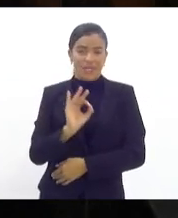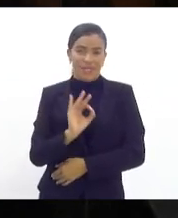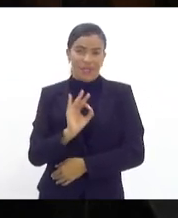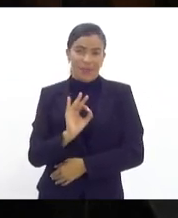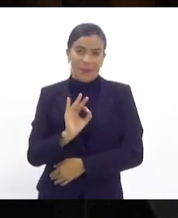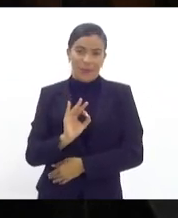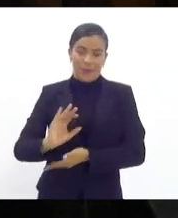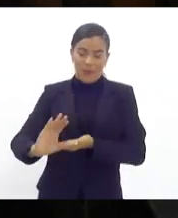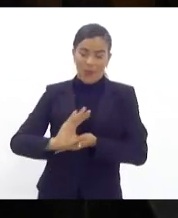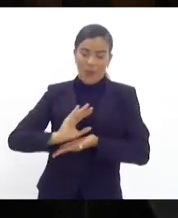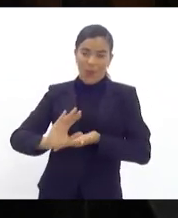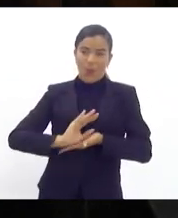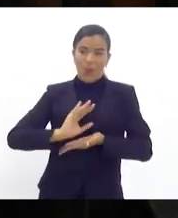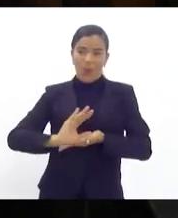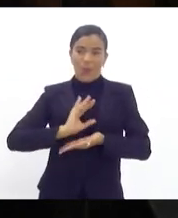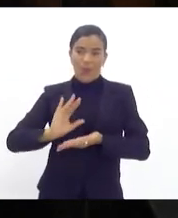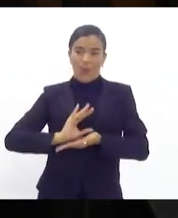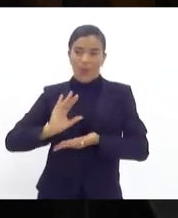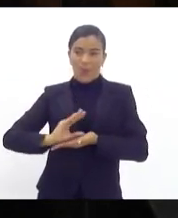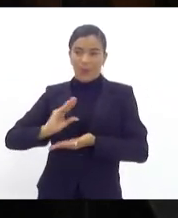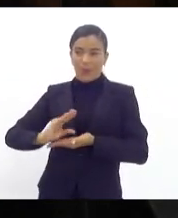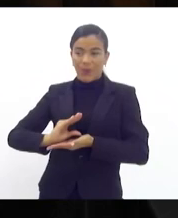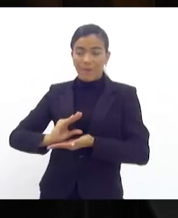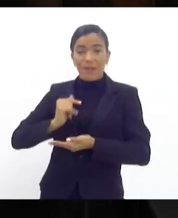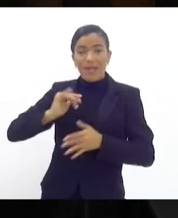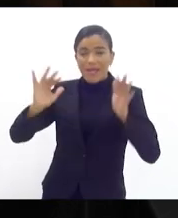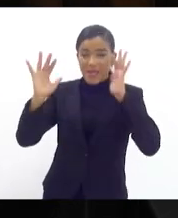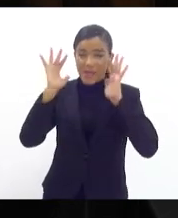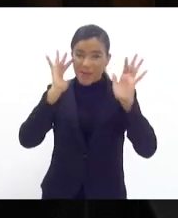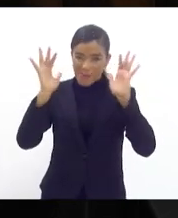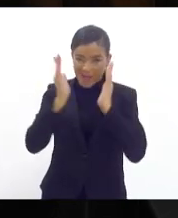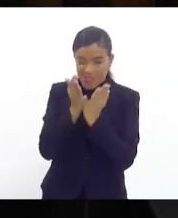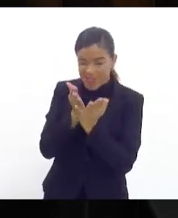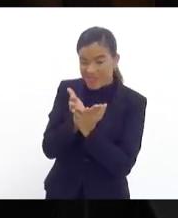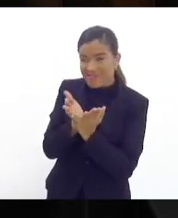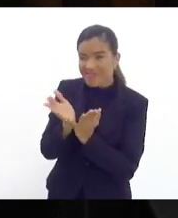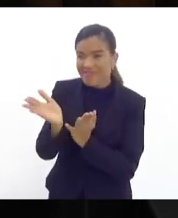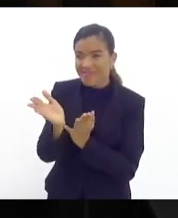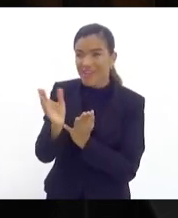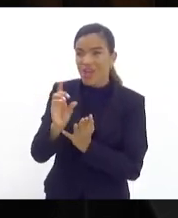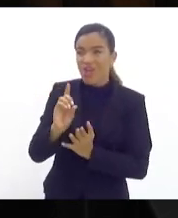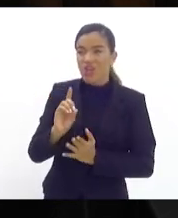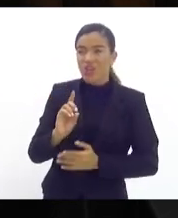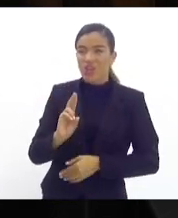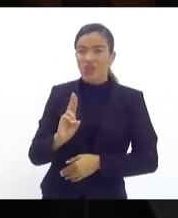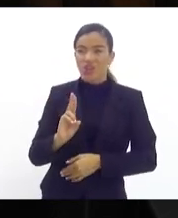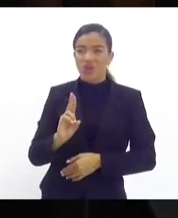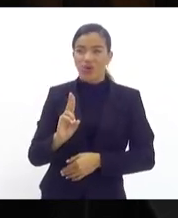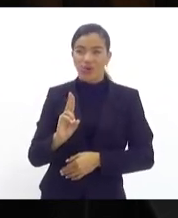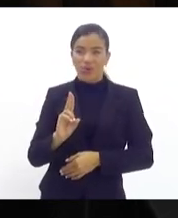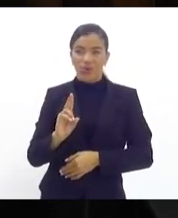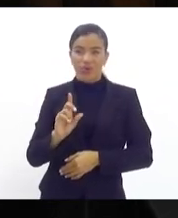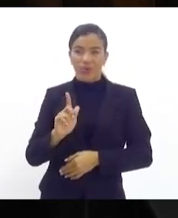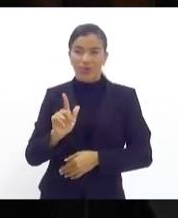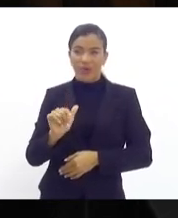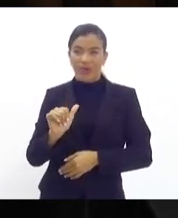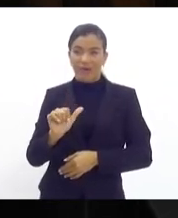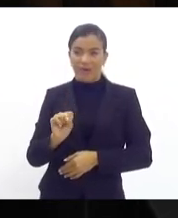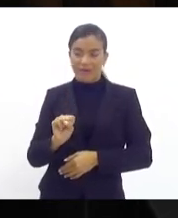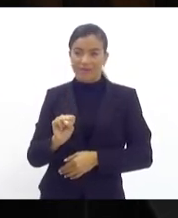receitas. Imagine o seu eixo lá, deputado, Douglas Ruas. O eixo que eu digo é o eixo